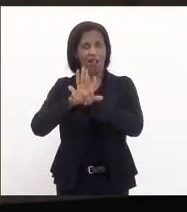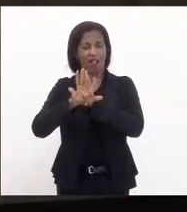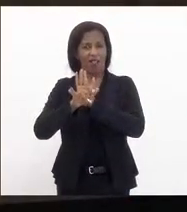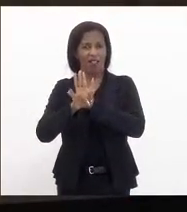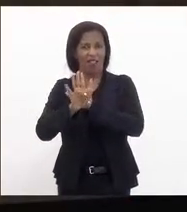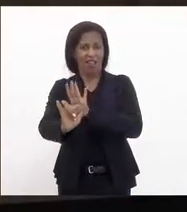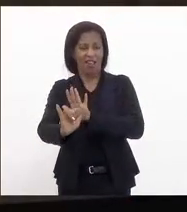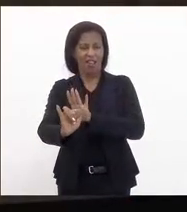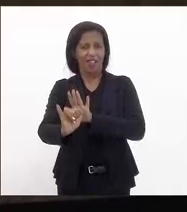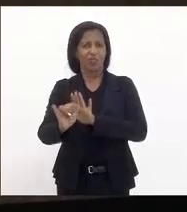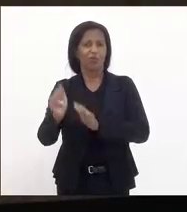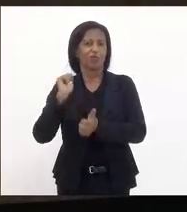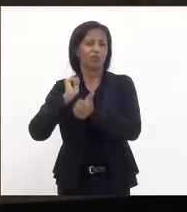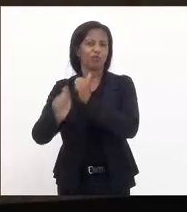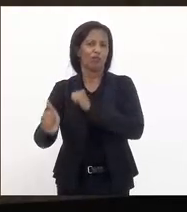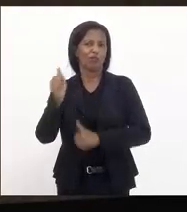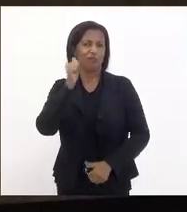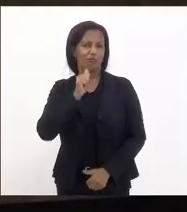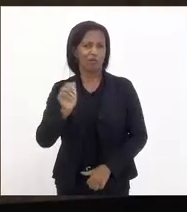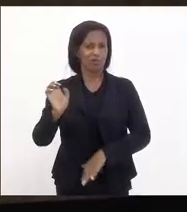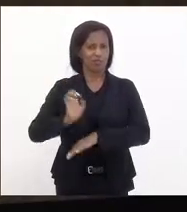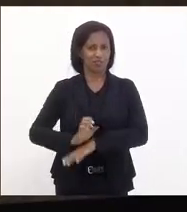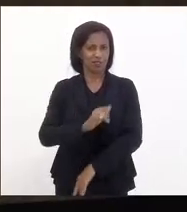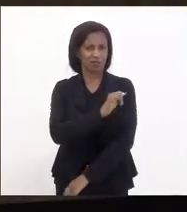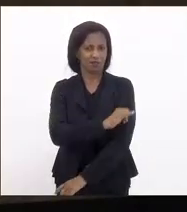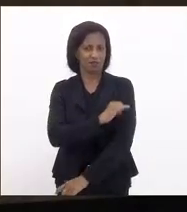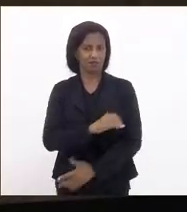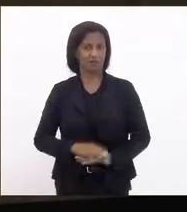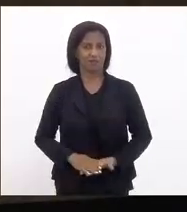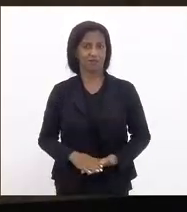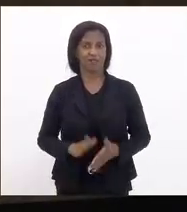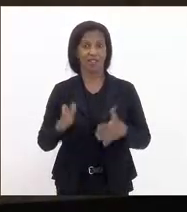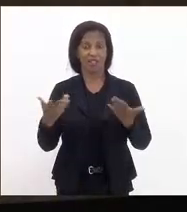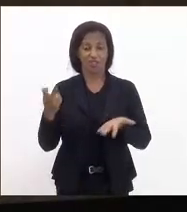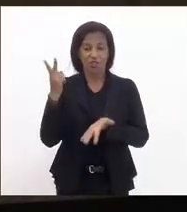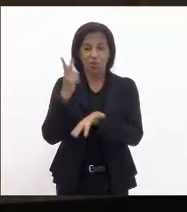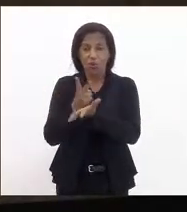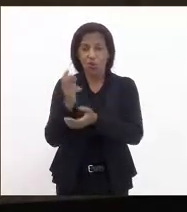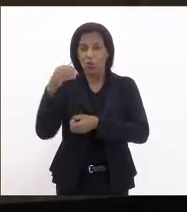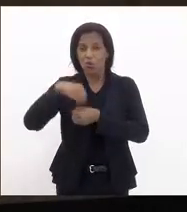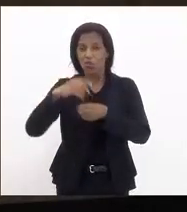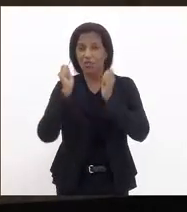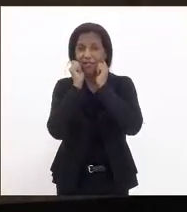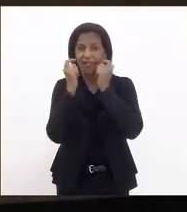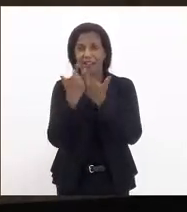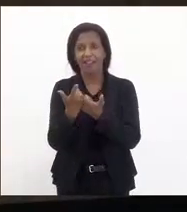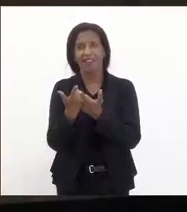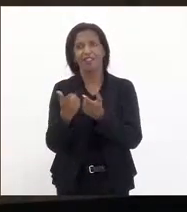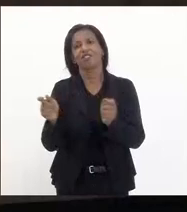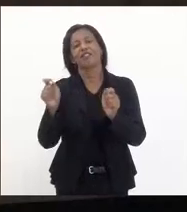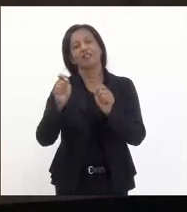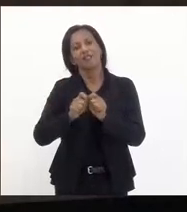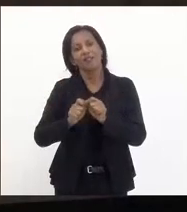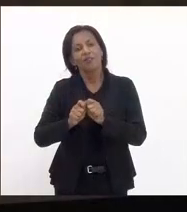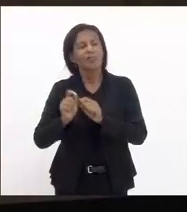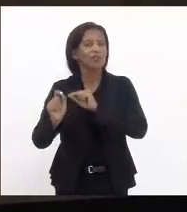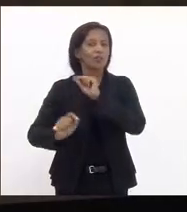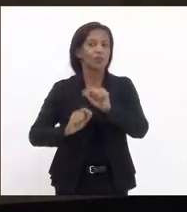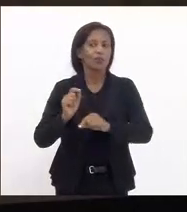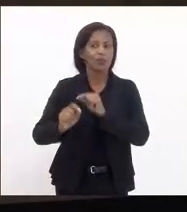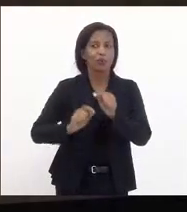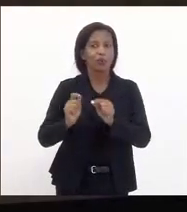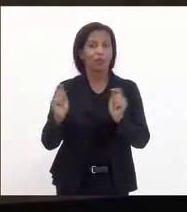fomento ao futebol feminino no estado do Rio de Janeiro e a gente continua aqui dentro dessa casa né fazendo o que